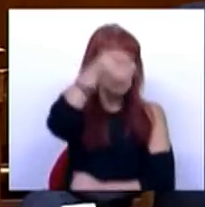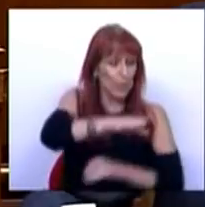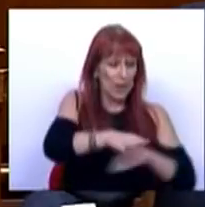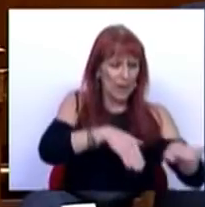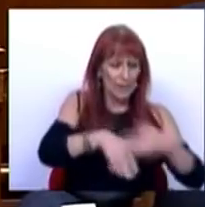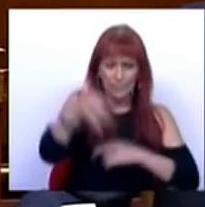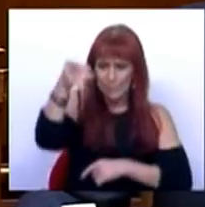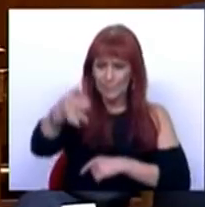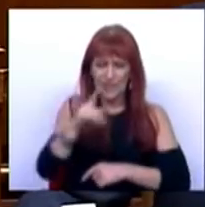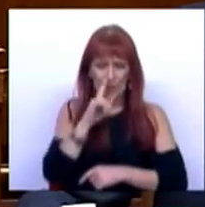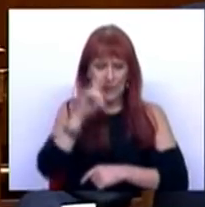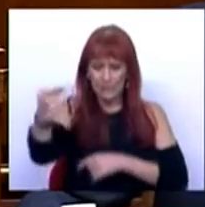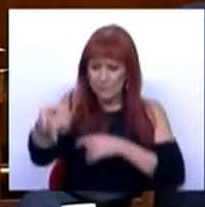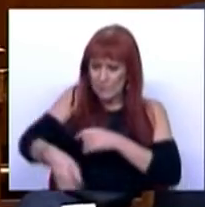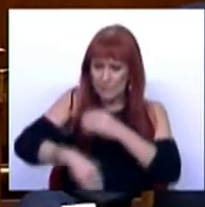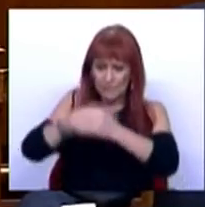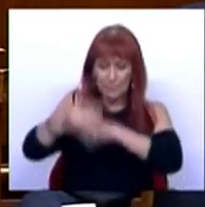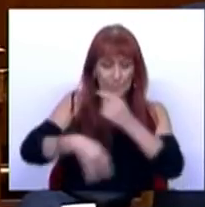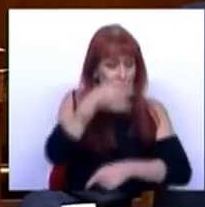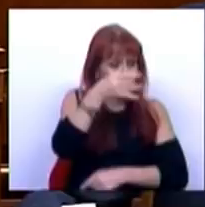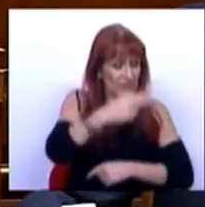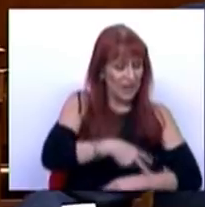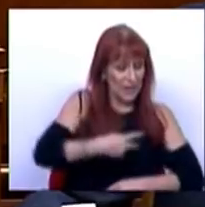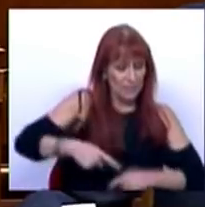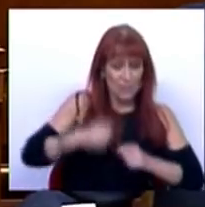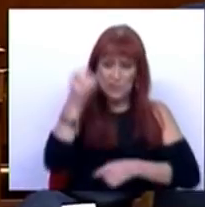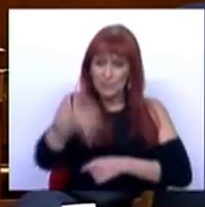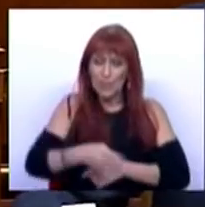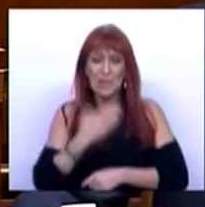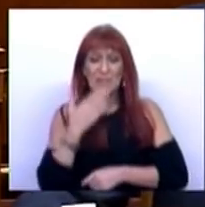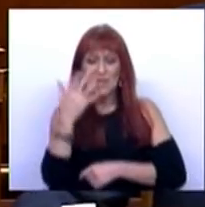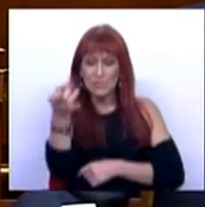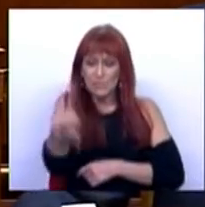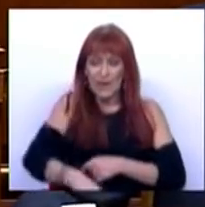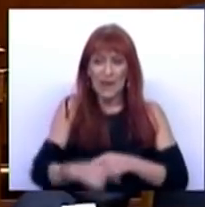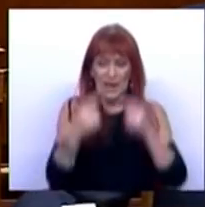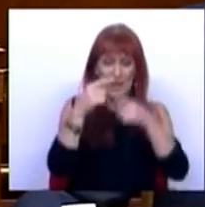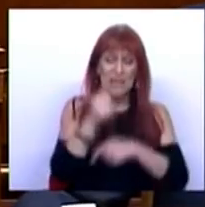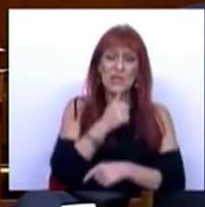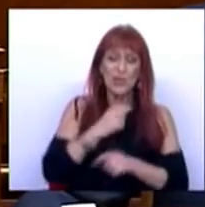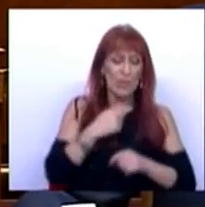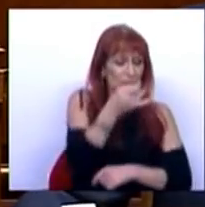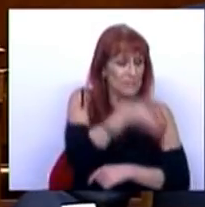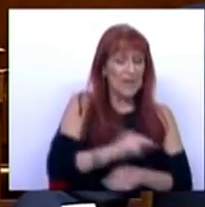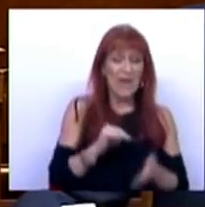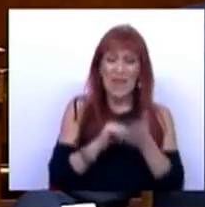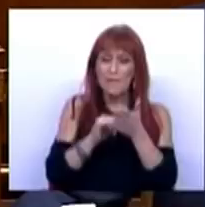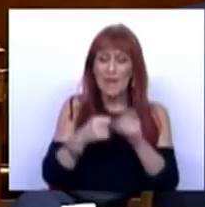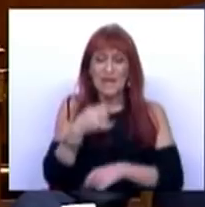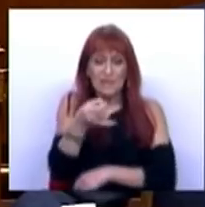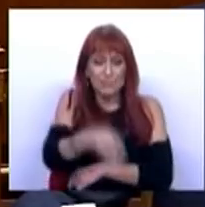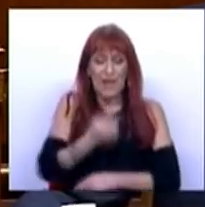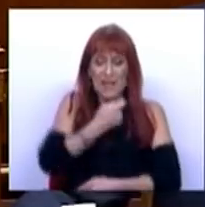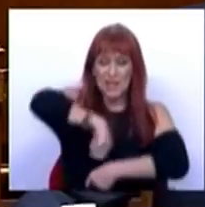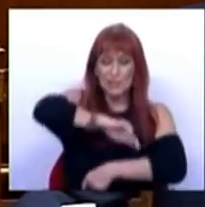Itália, da Alemanha, da Holanda, da Dinamarca, da República Checa, da Eslovénia, da Bélgica e da Espanha.